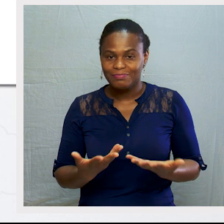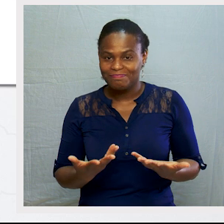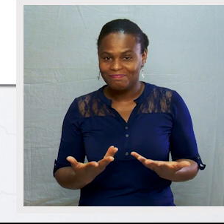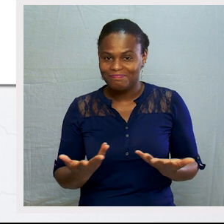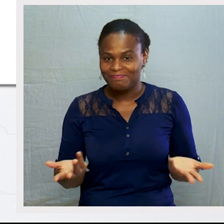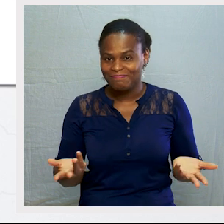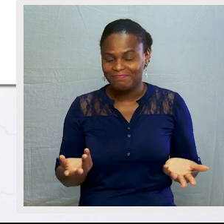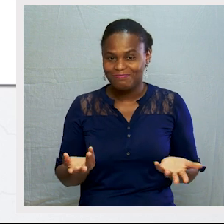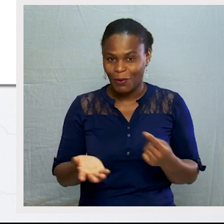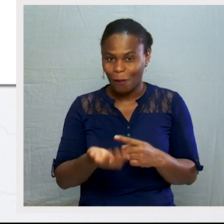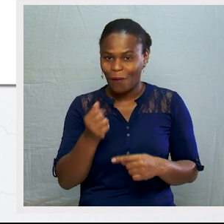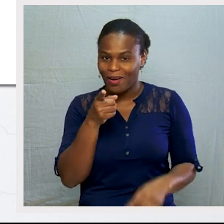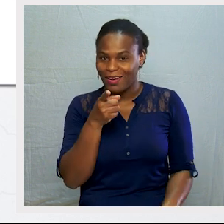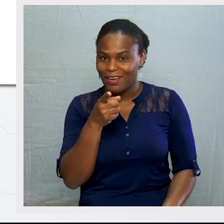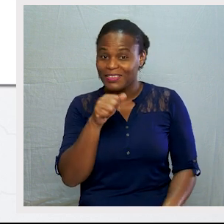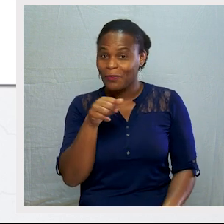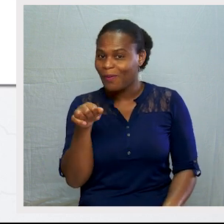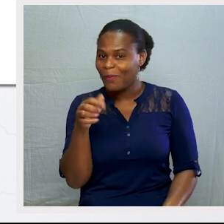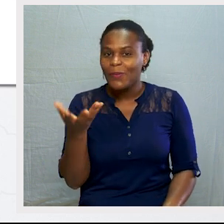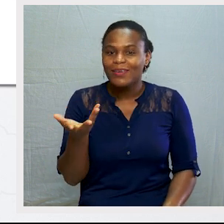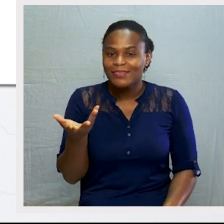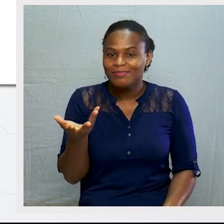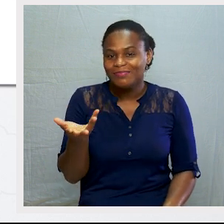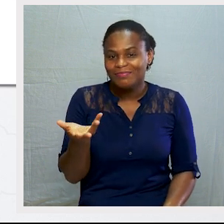E aí? Conseguiram ou não?